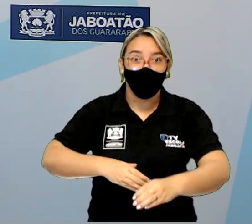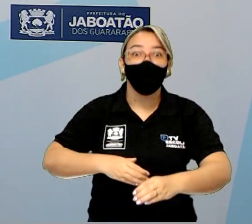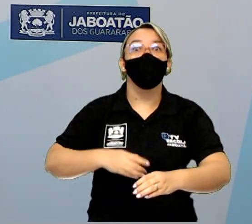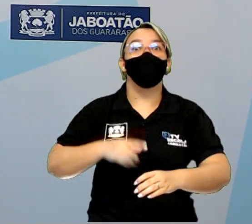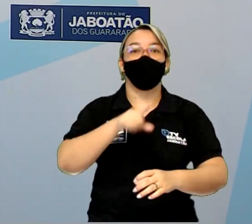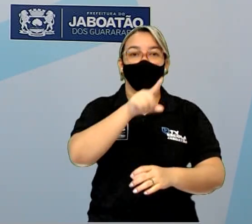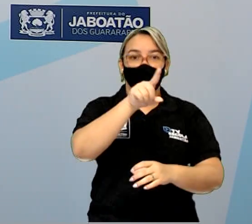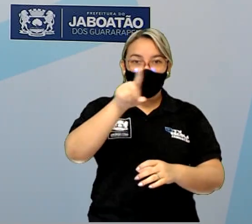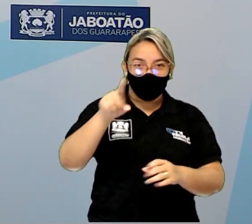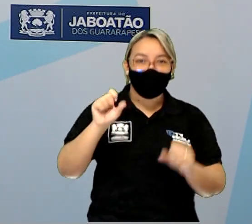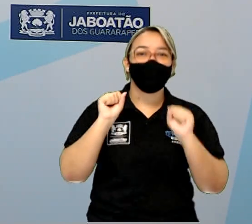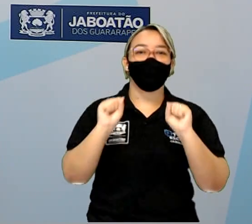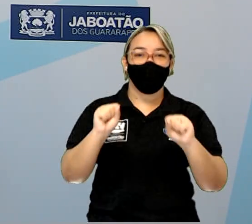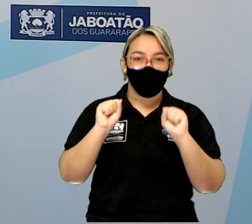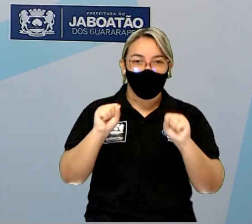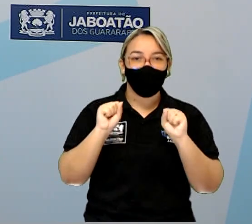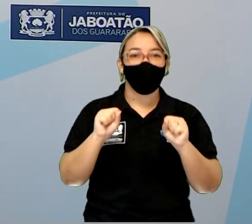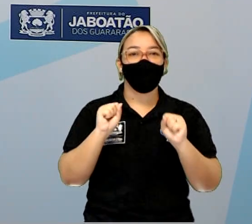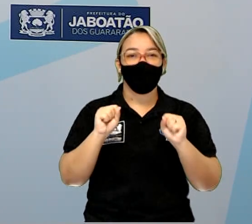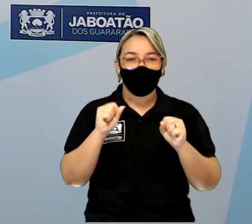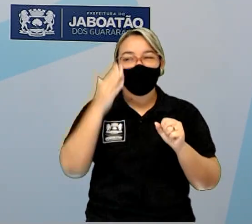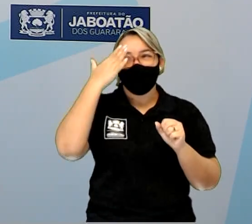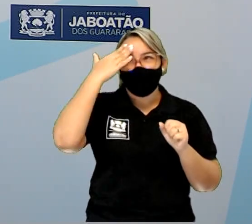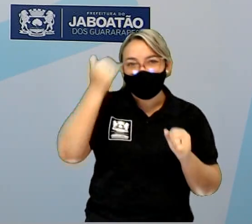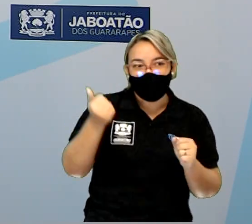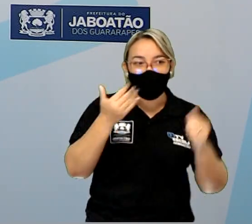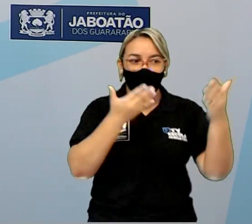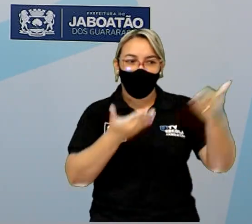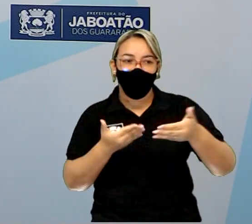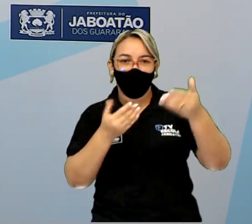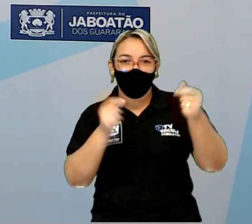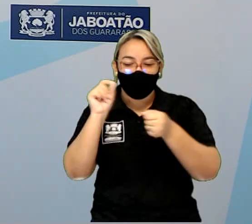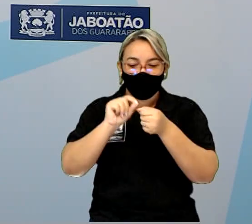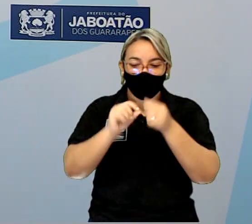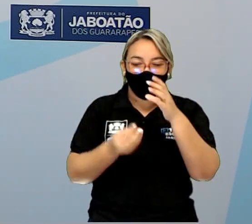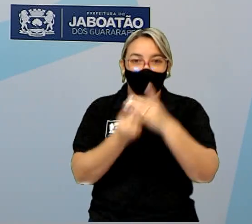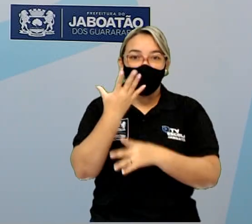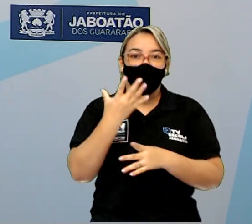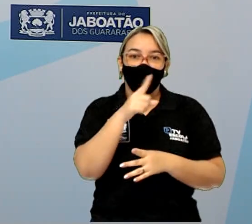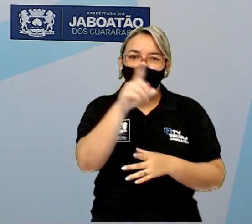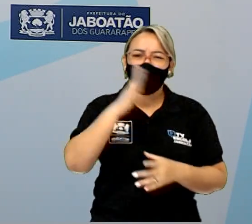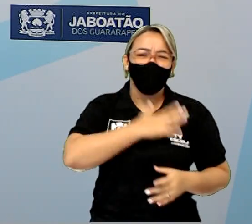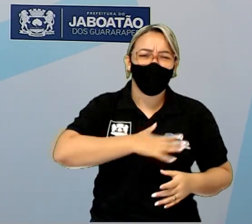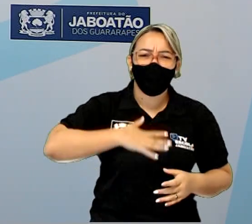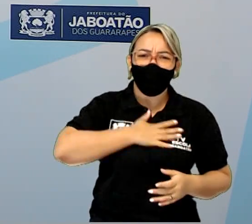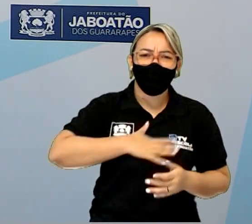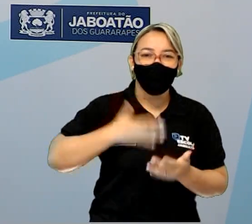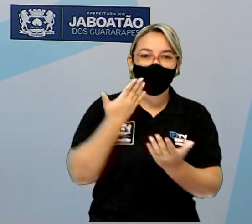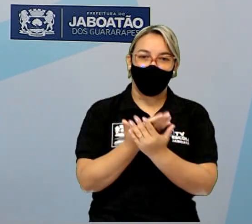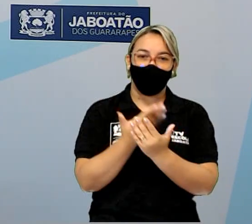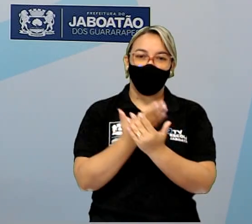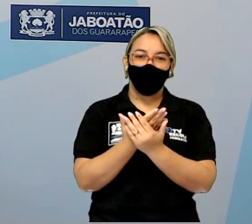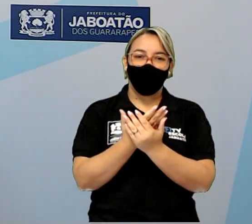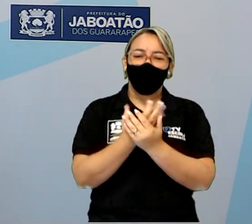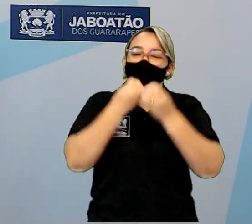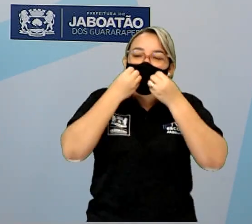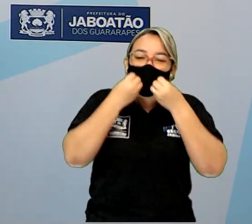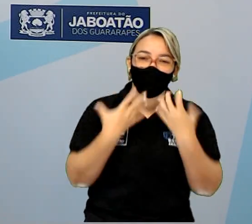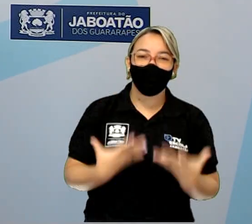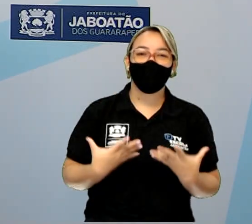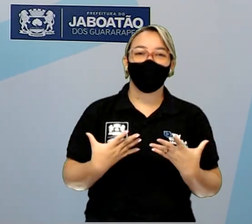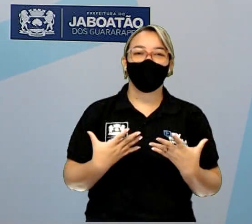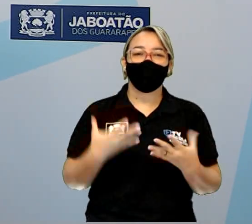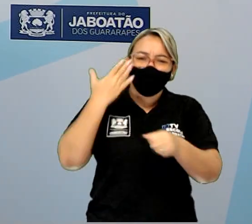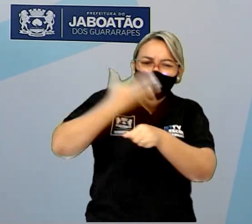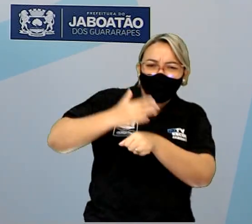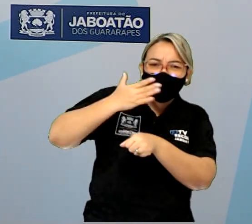você vai poder participar sabendo fazer o seu convite. Gostaram da aula, estudantes? Muito bem! Então,